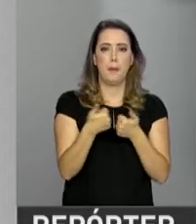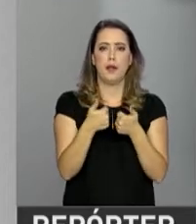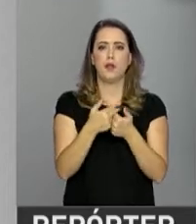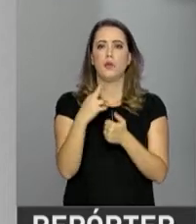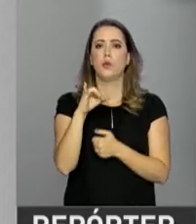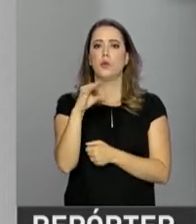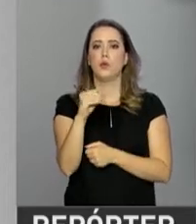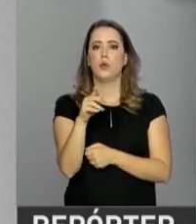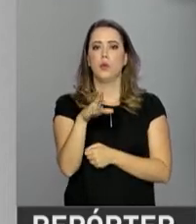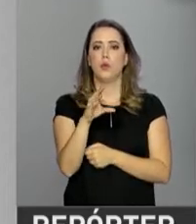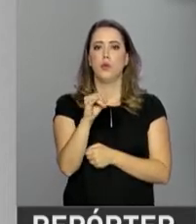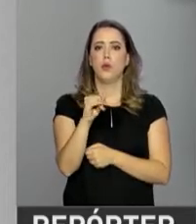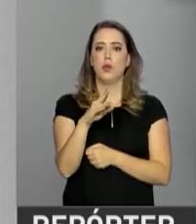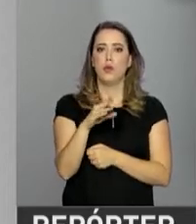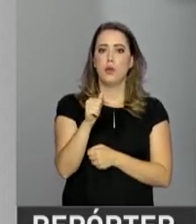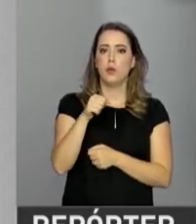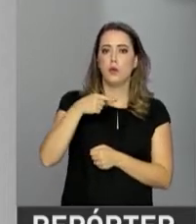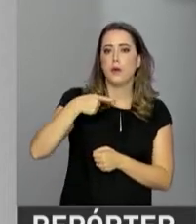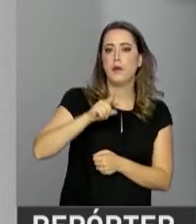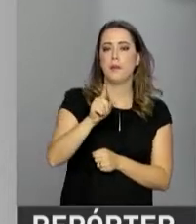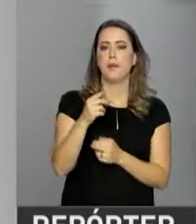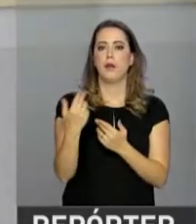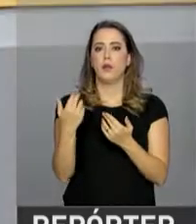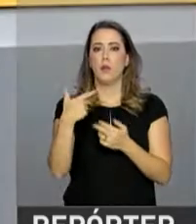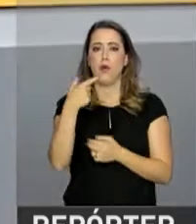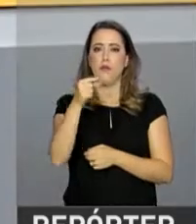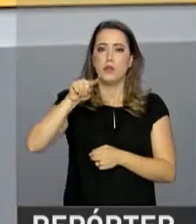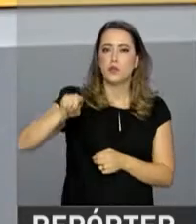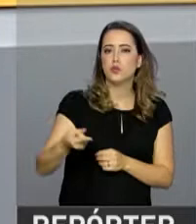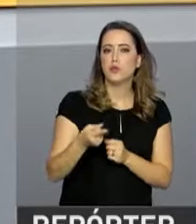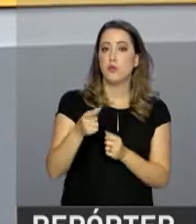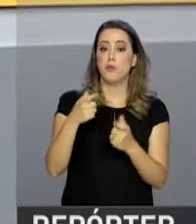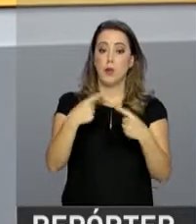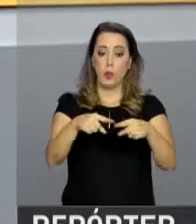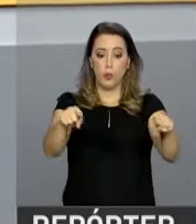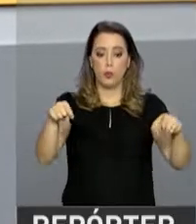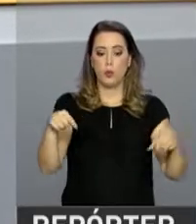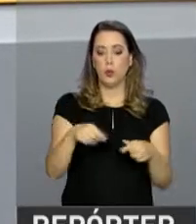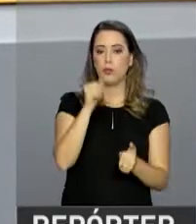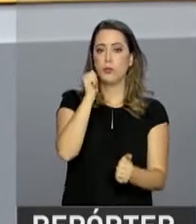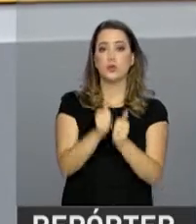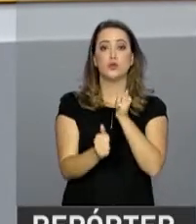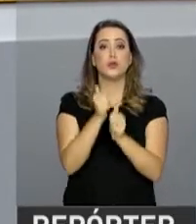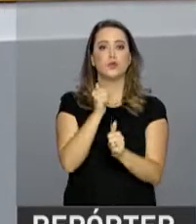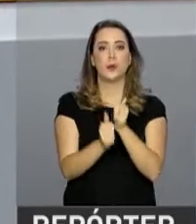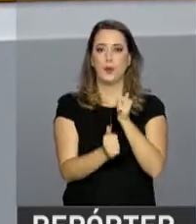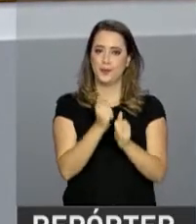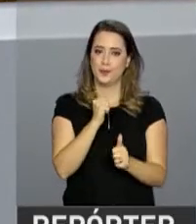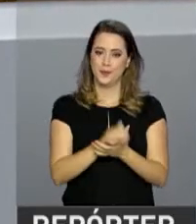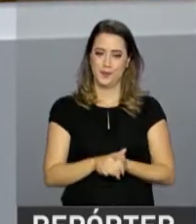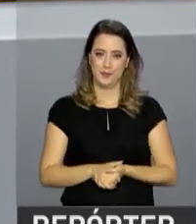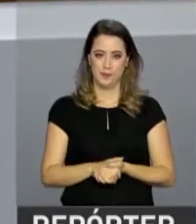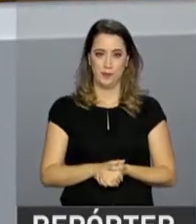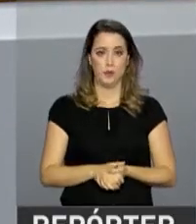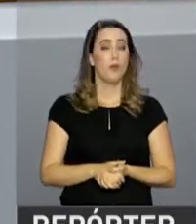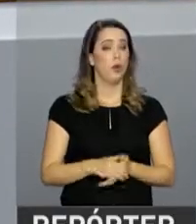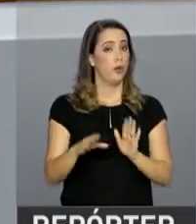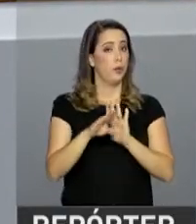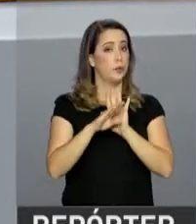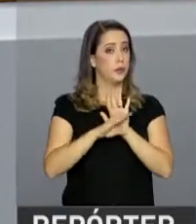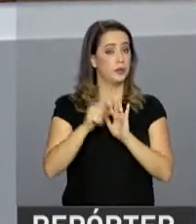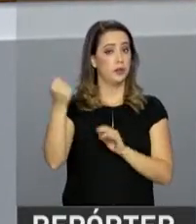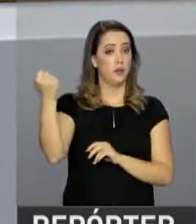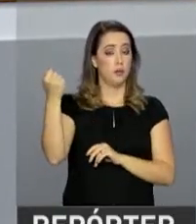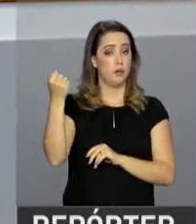Cuiabá, o equivale a quase 20 mil campos de futebol. E o programa Luz para Todos foi prorrogado por mais quatro anos. Com isso,